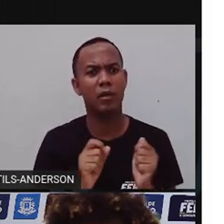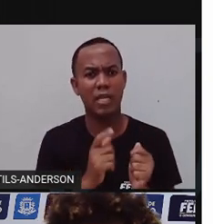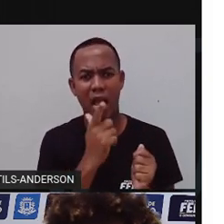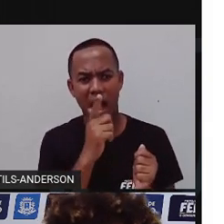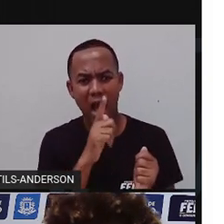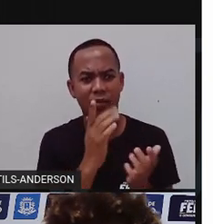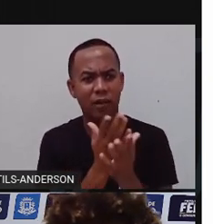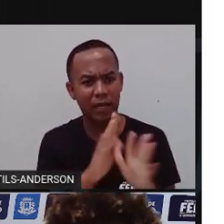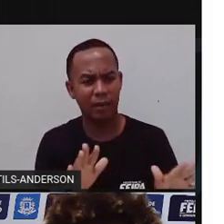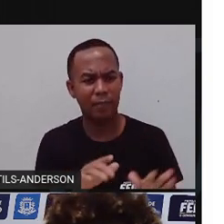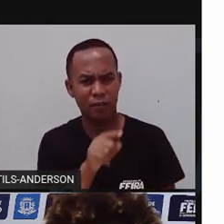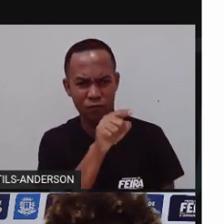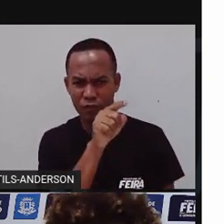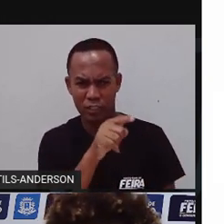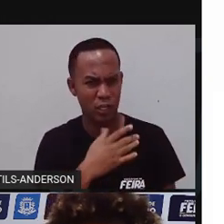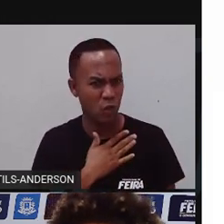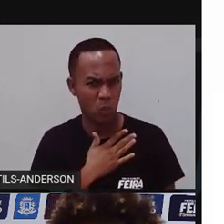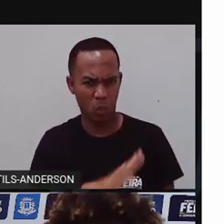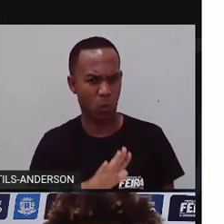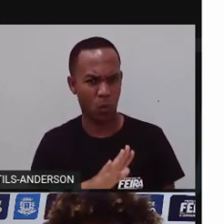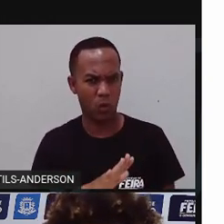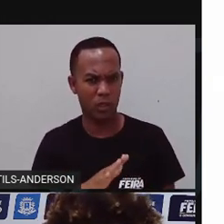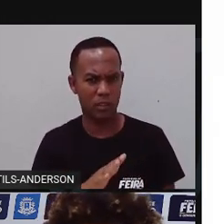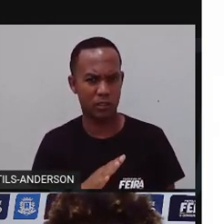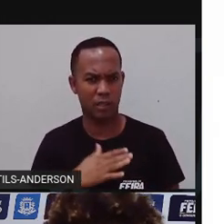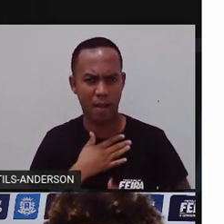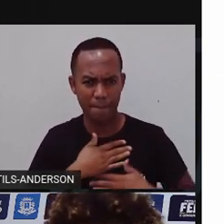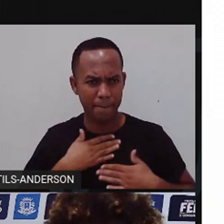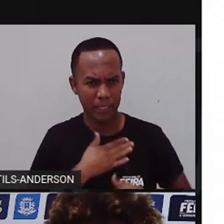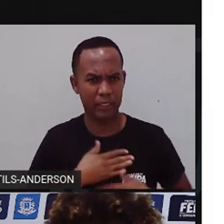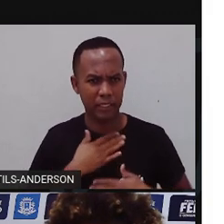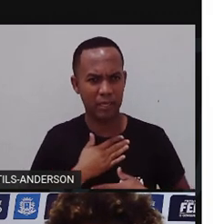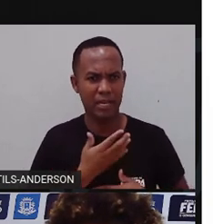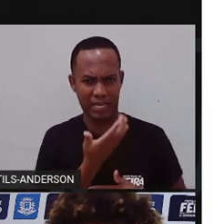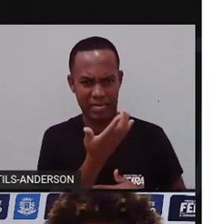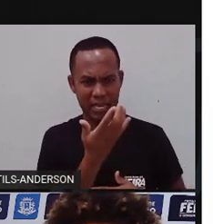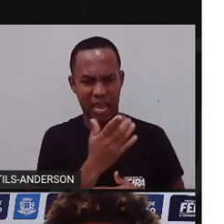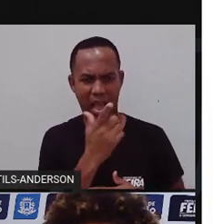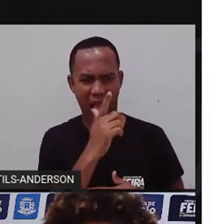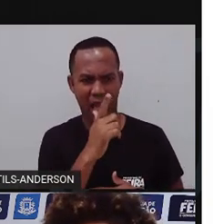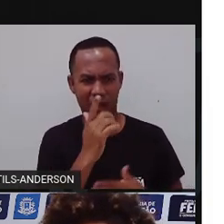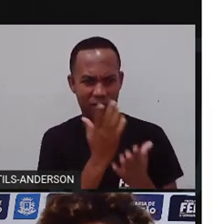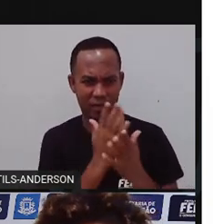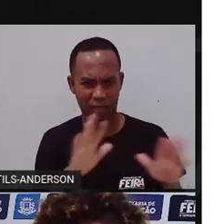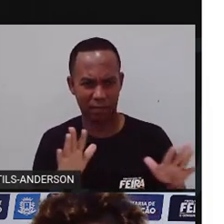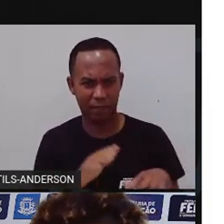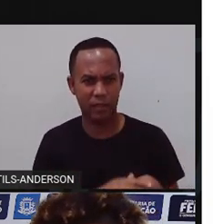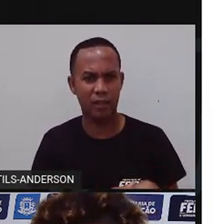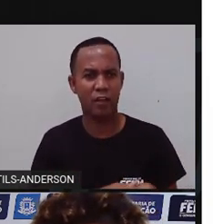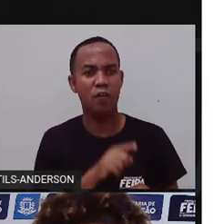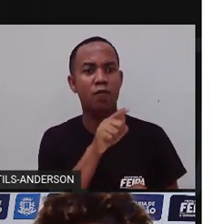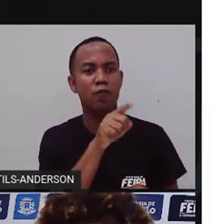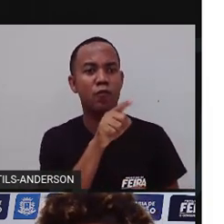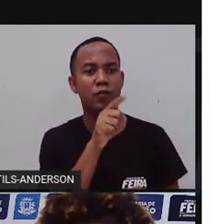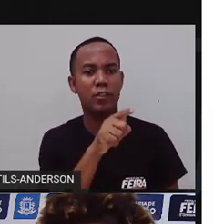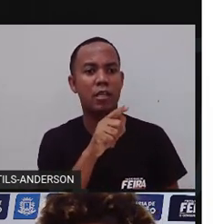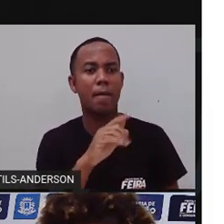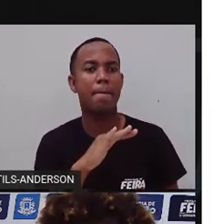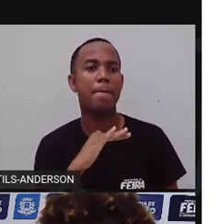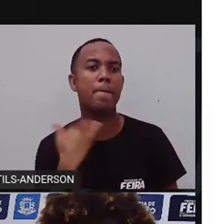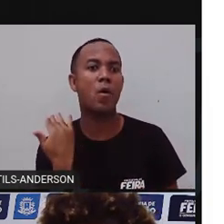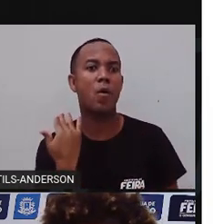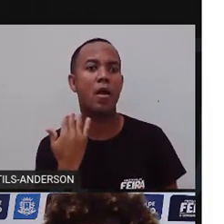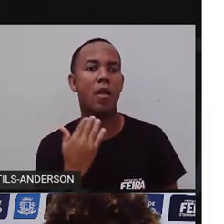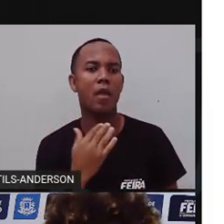Você não gosta de tomar banho, mas vai gostar se a água acabar? Você vai morrer de sede e vai ficar no